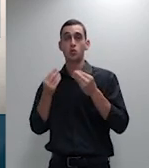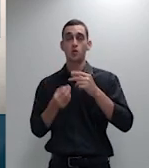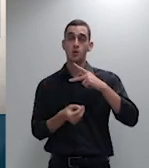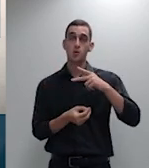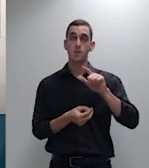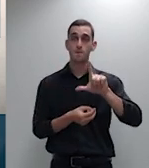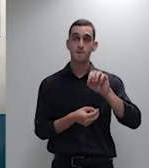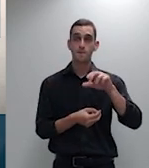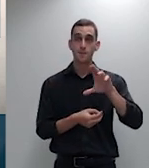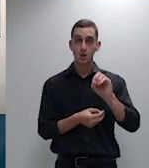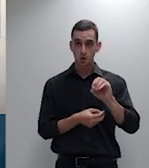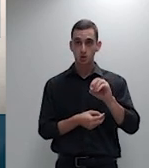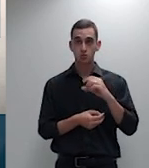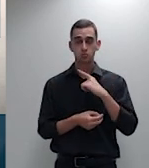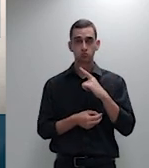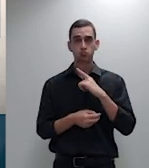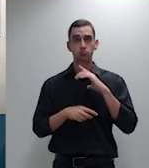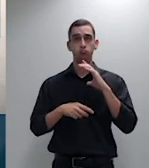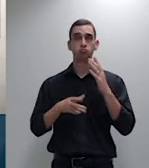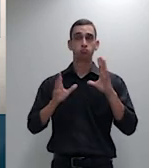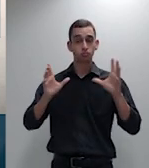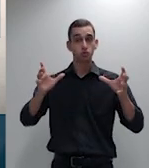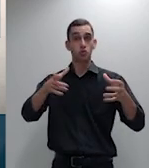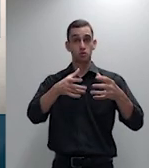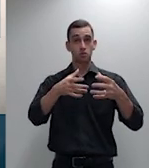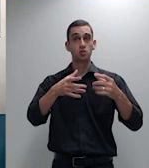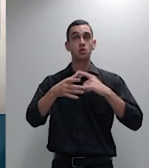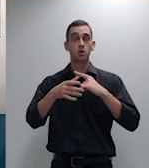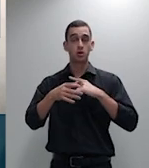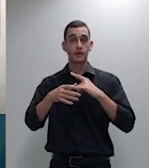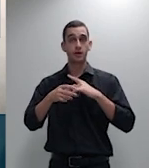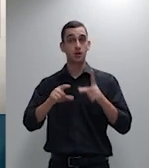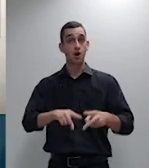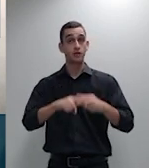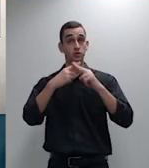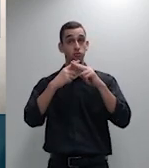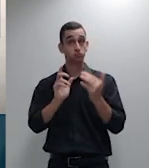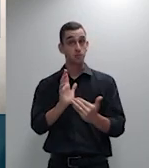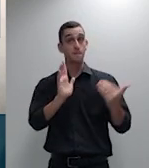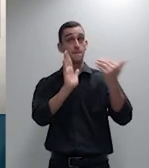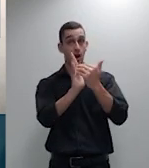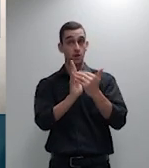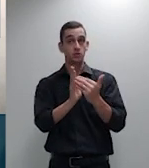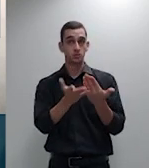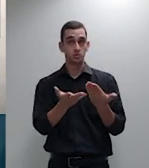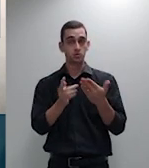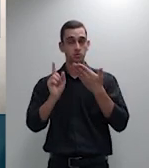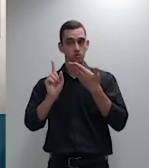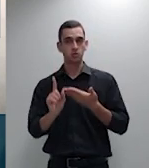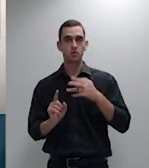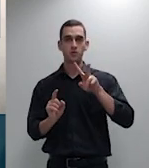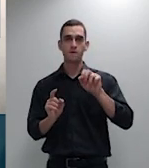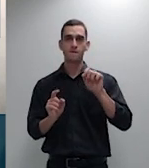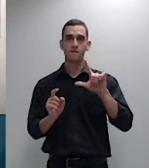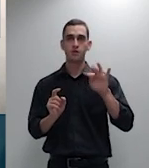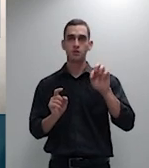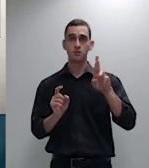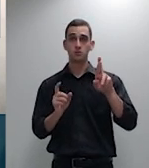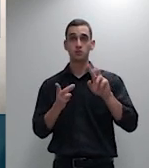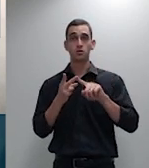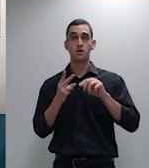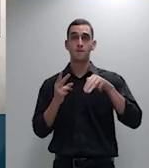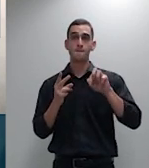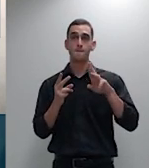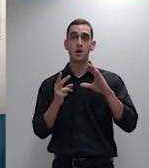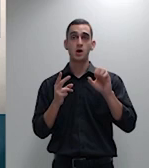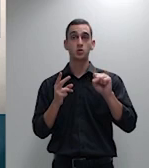significativos como colocou o doutor Walter Moura e o próprio doutor Marcos Paturo então nós temos que ter uma preocupação a